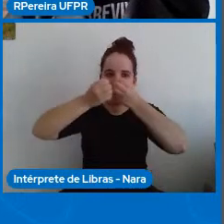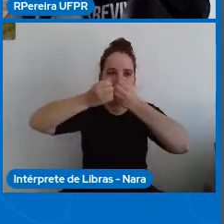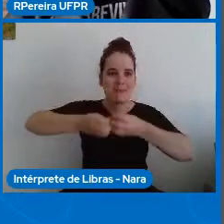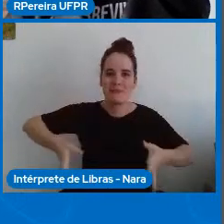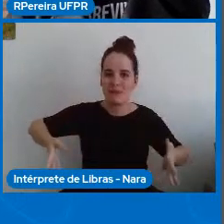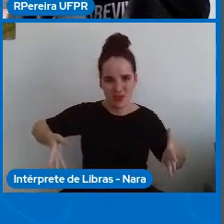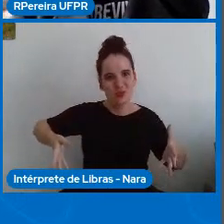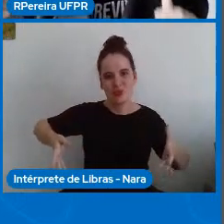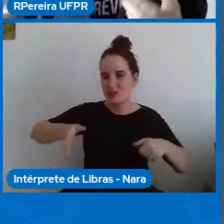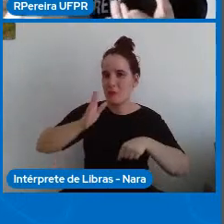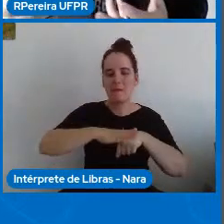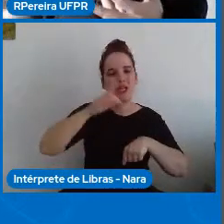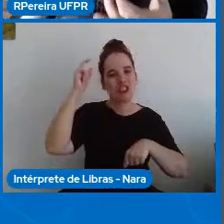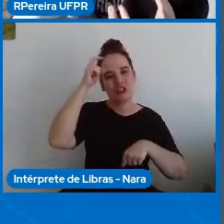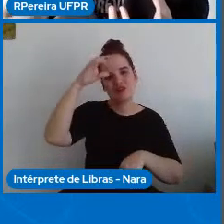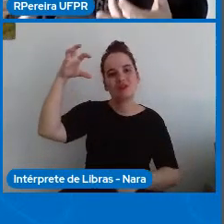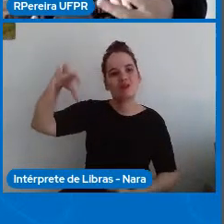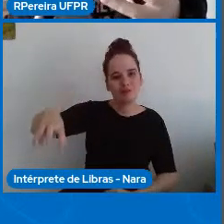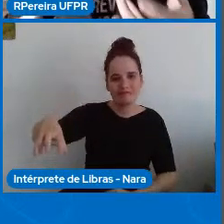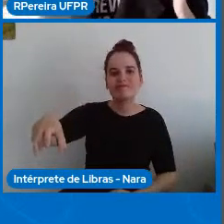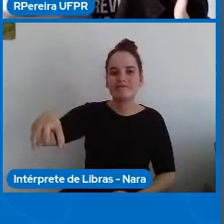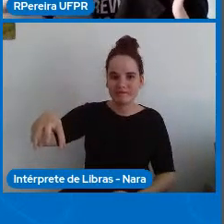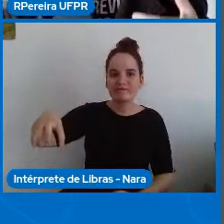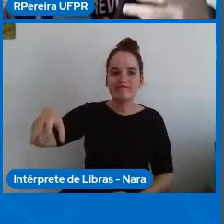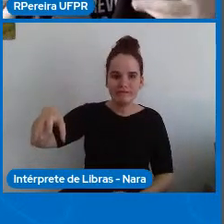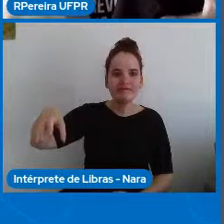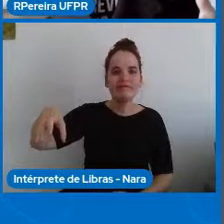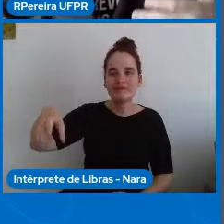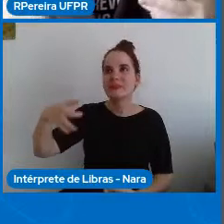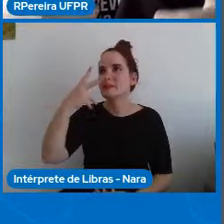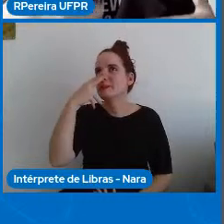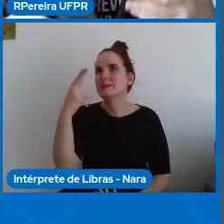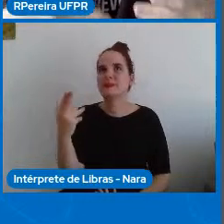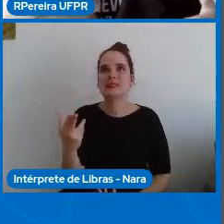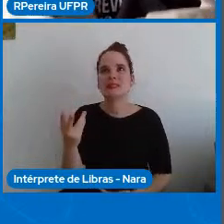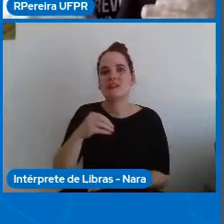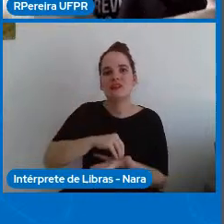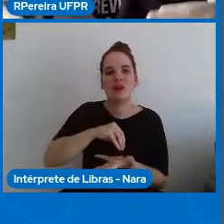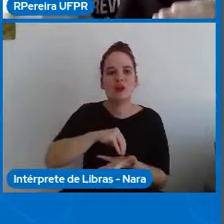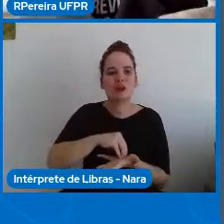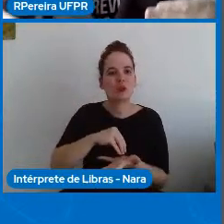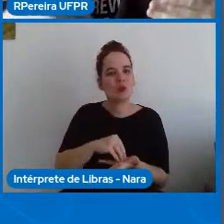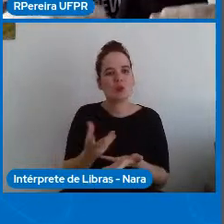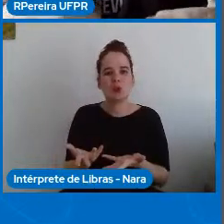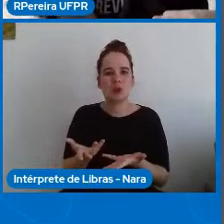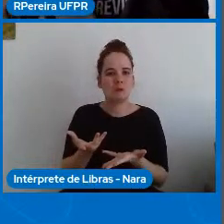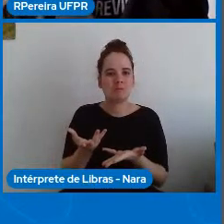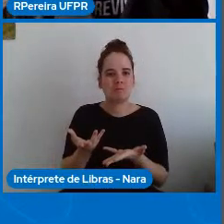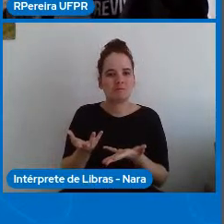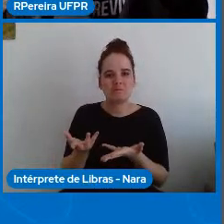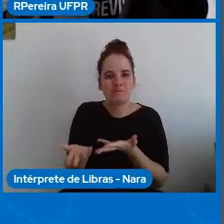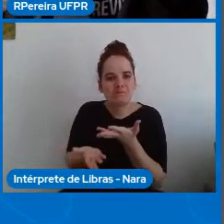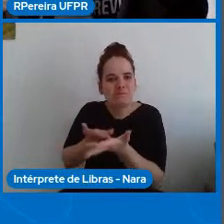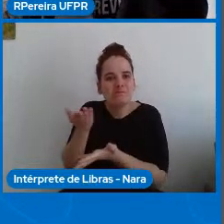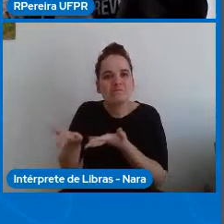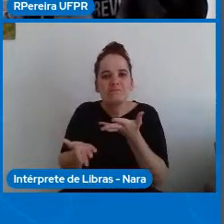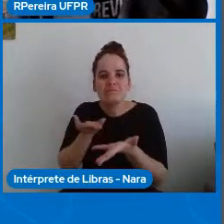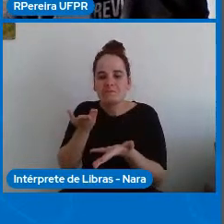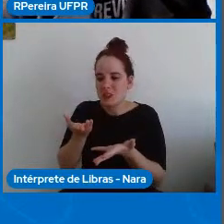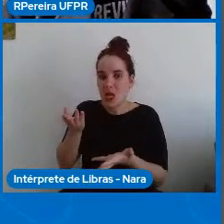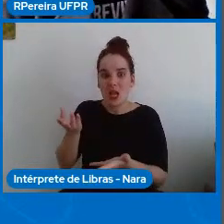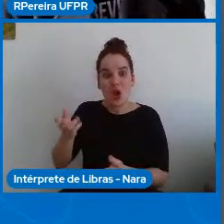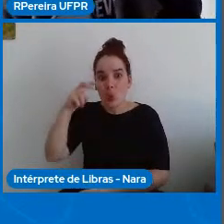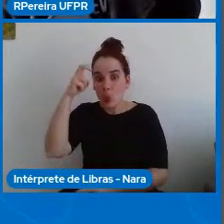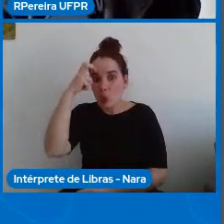e sem uma, sem um processo de constituição e sem um processo em que a cultura da